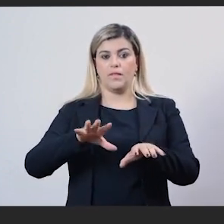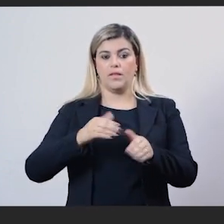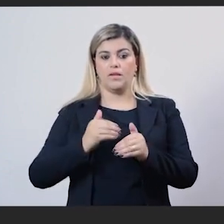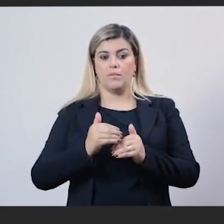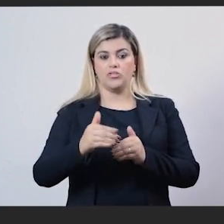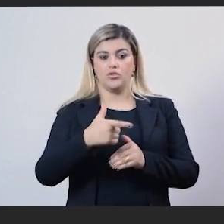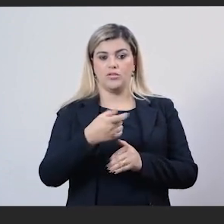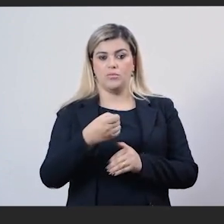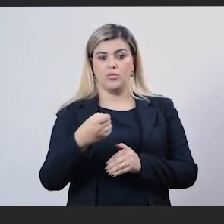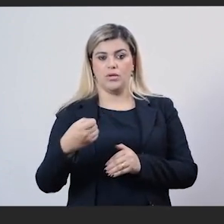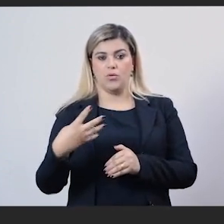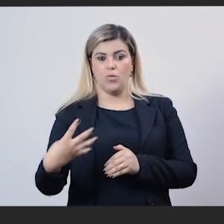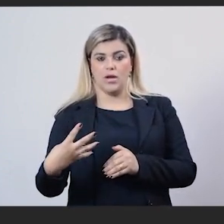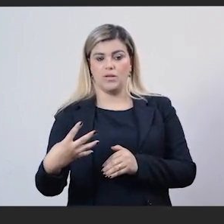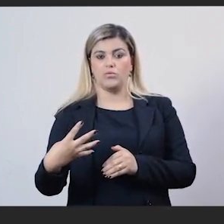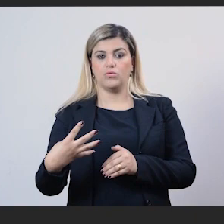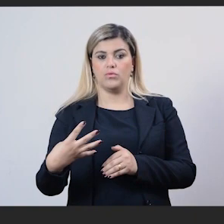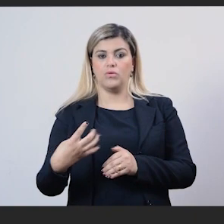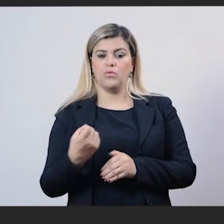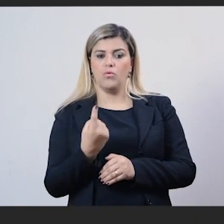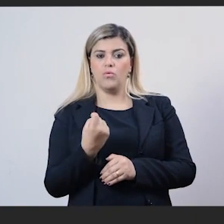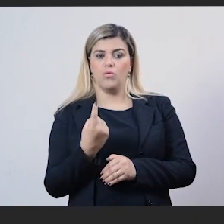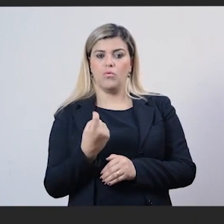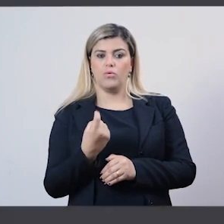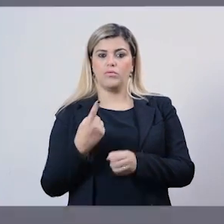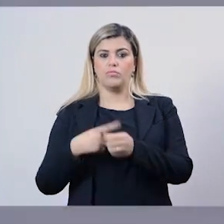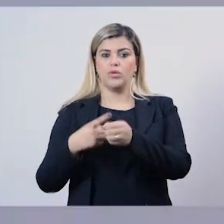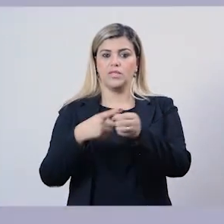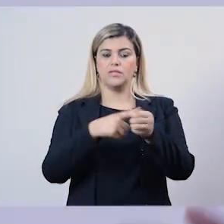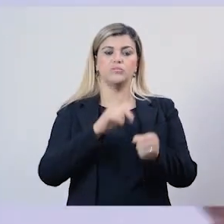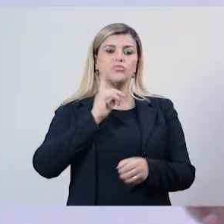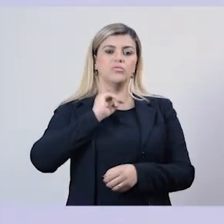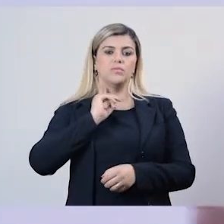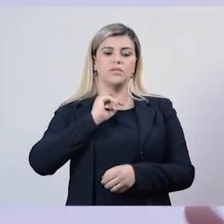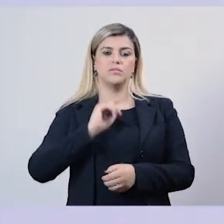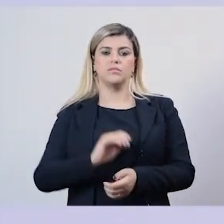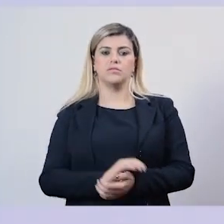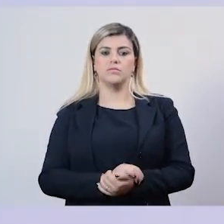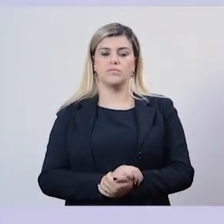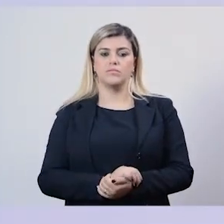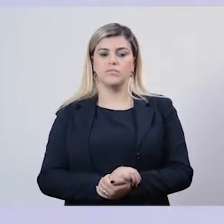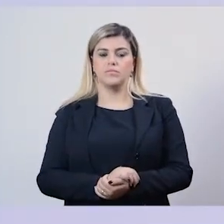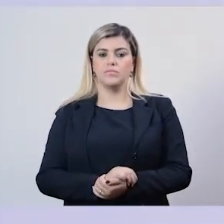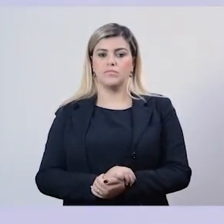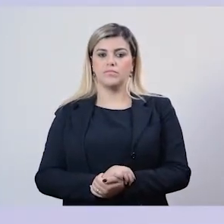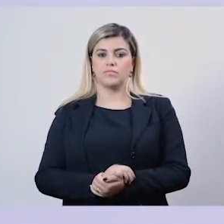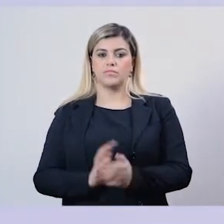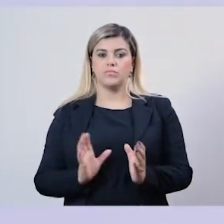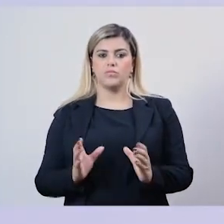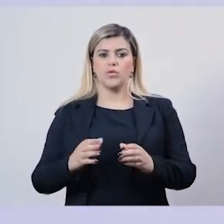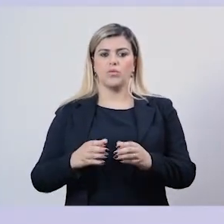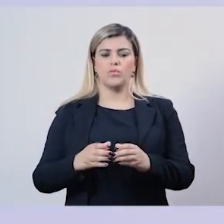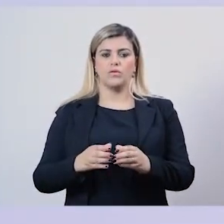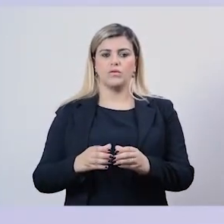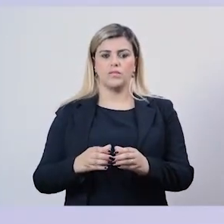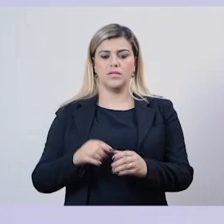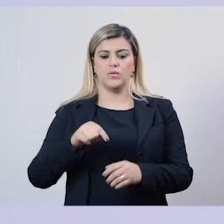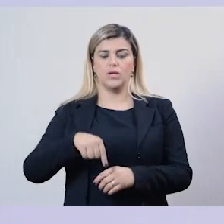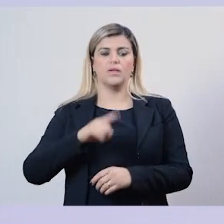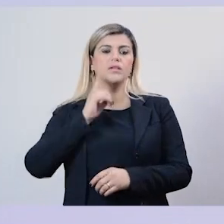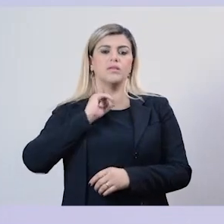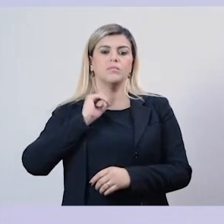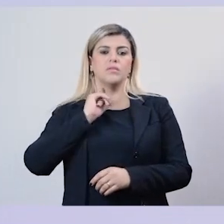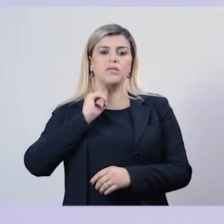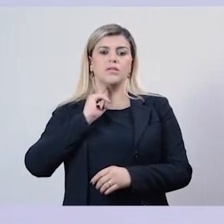passou a integrar unicamente os municípios mineiros. E aí, o conselho em Minas, ele abrangia quatro